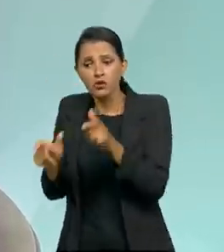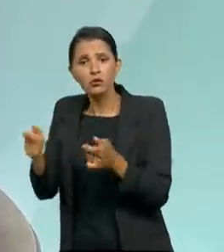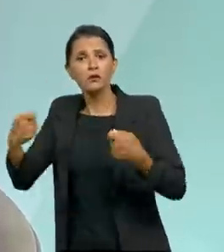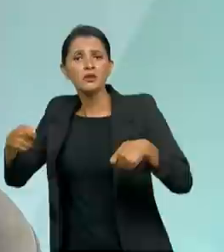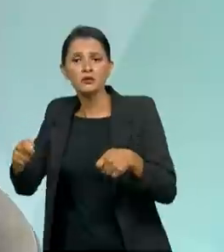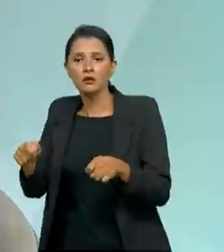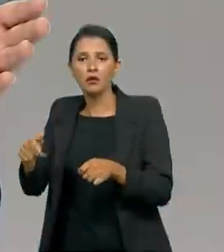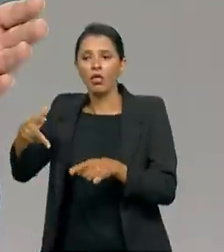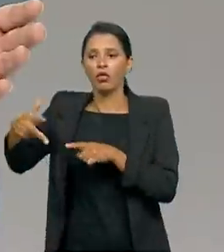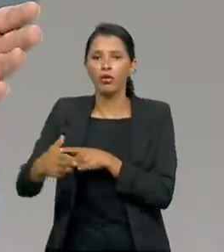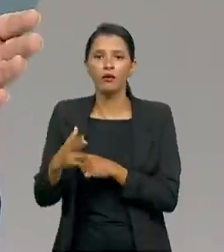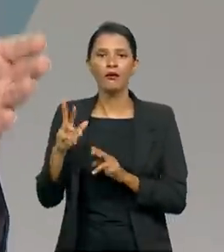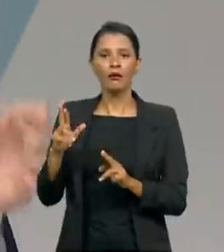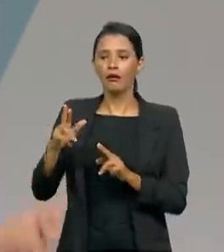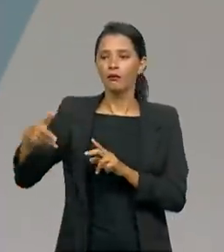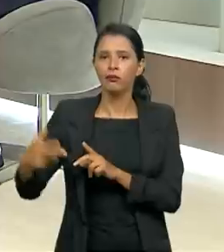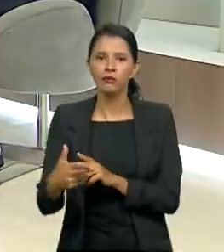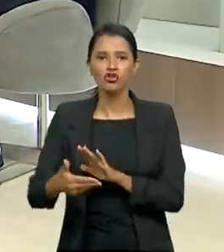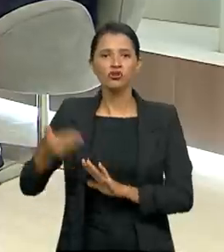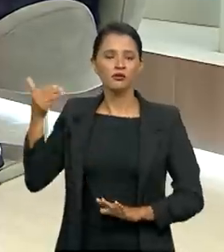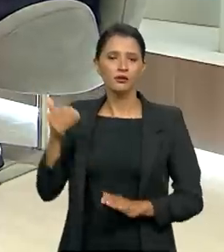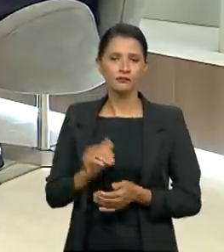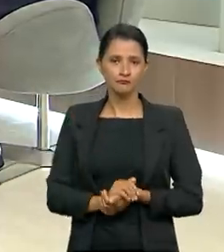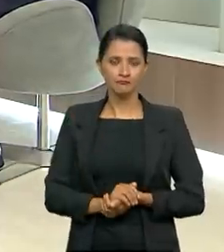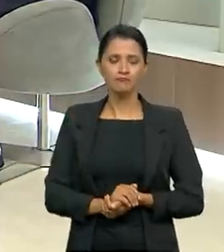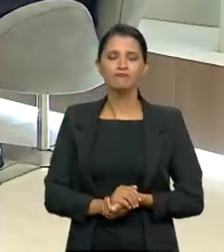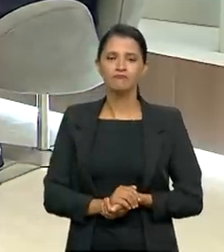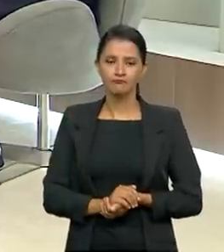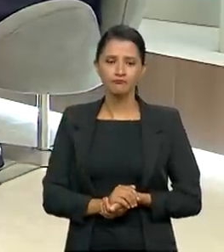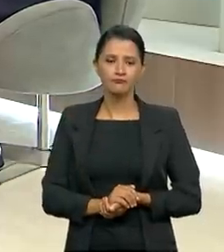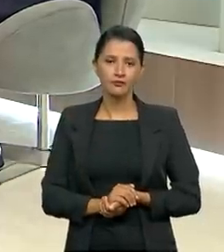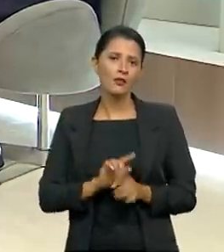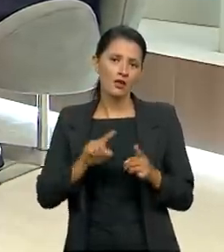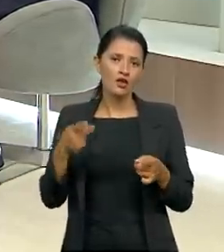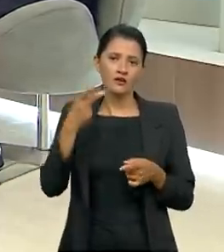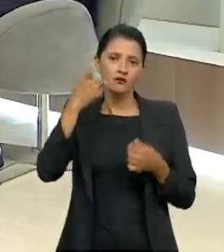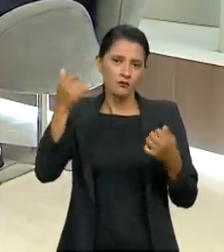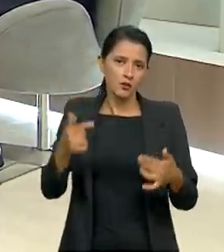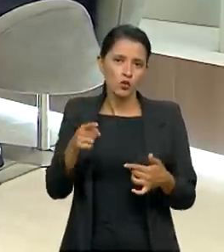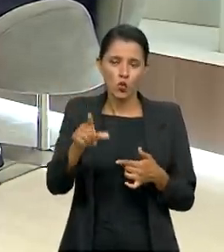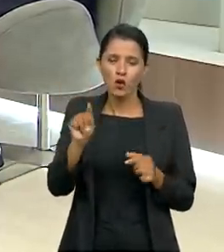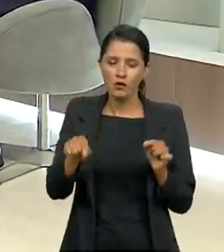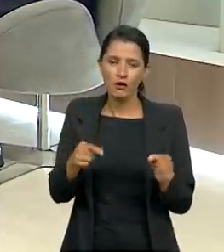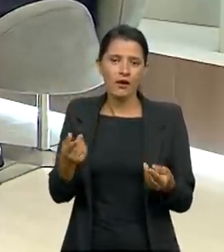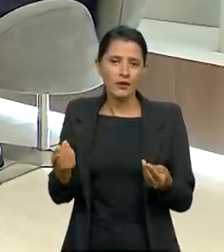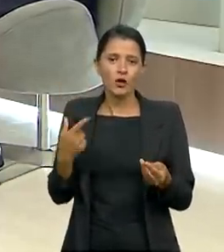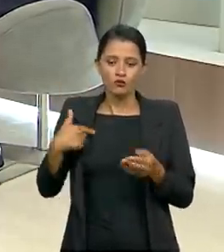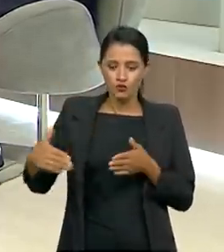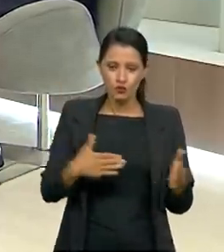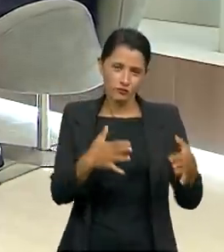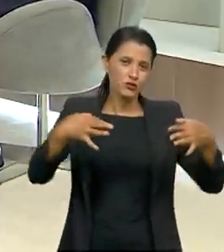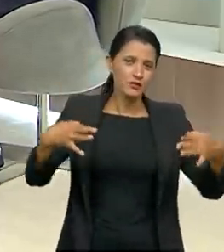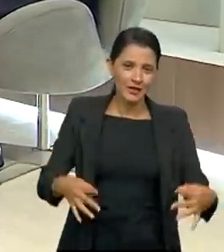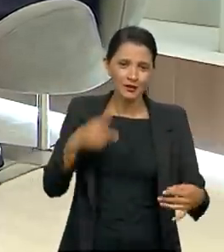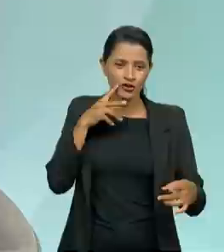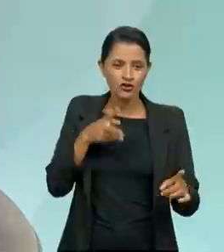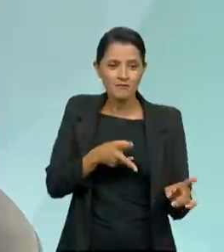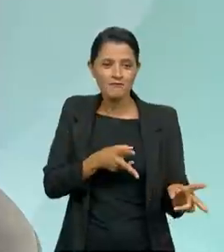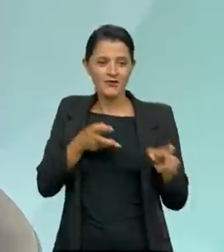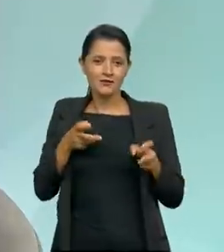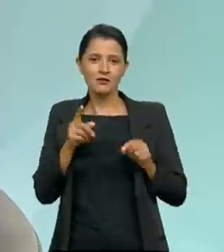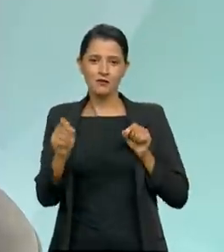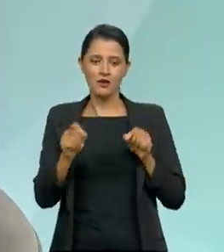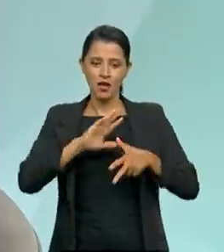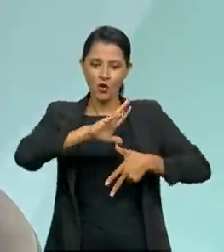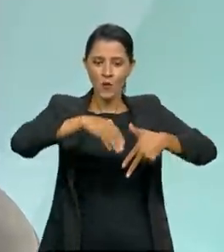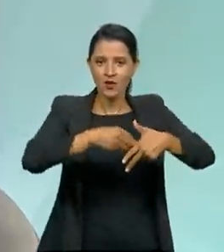necessitam de educação é isso que a gente falou do livro do Semoglu e do Robson. Então, acho que a gente está no caminho certo de ter percebido que a